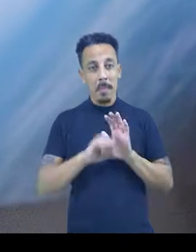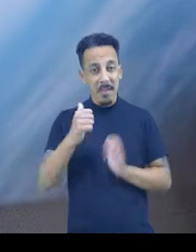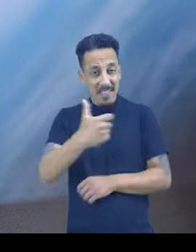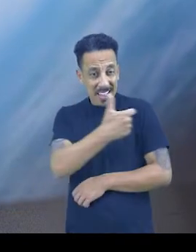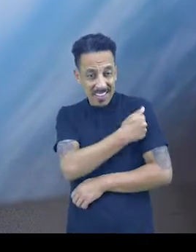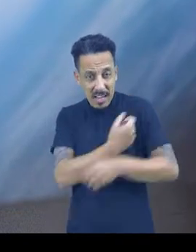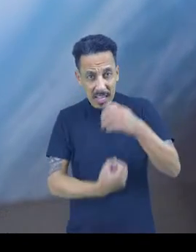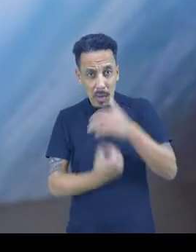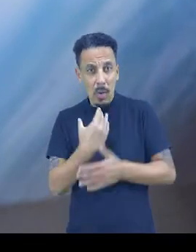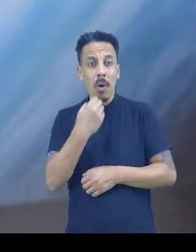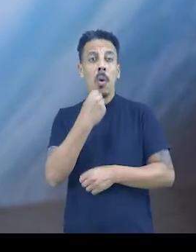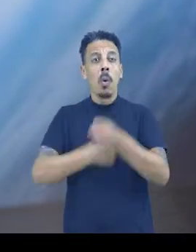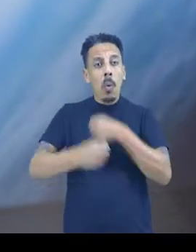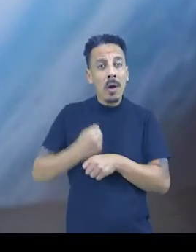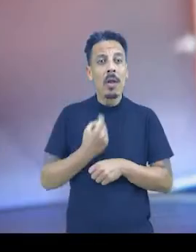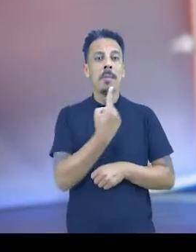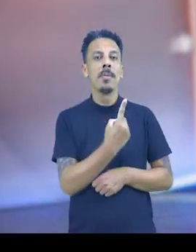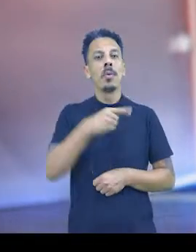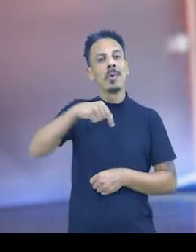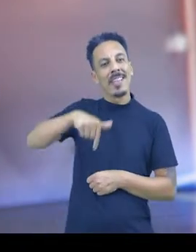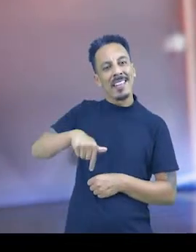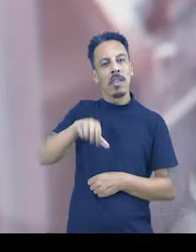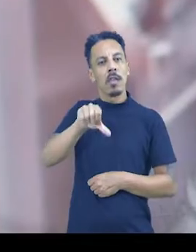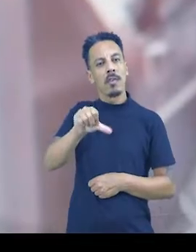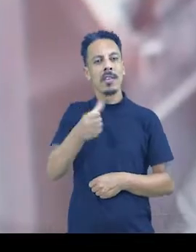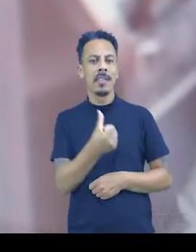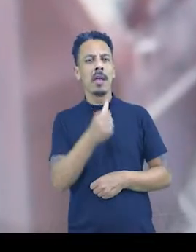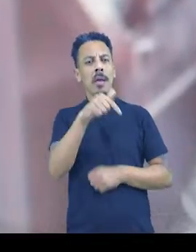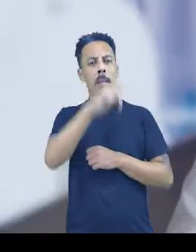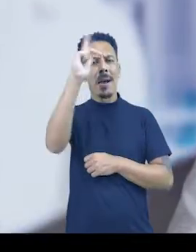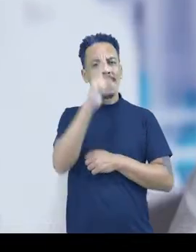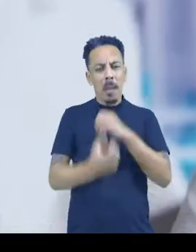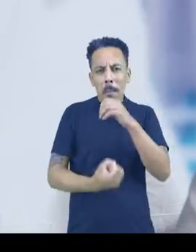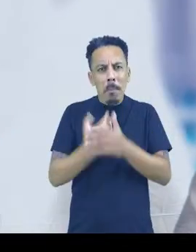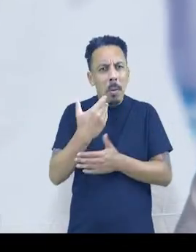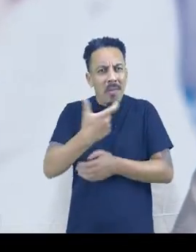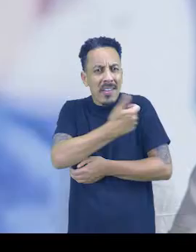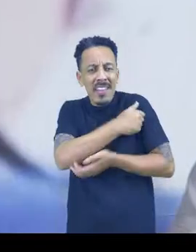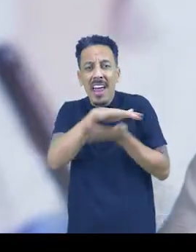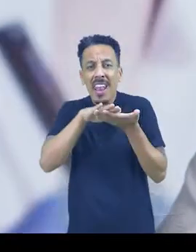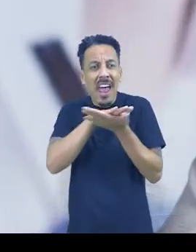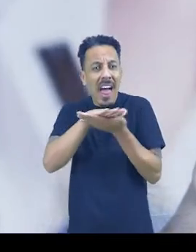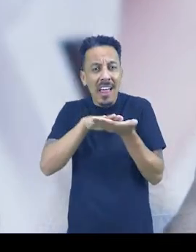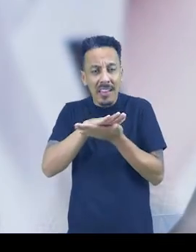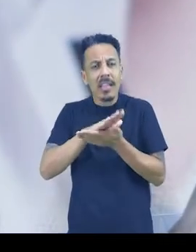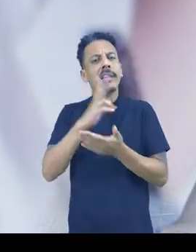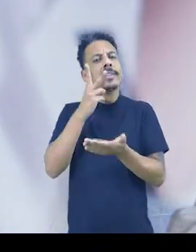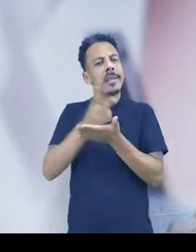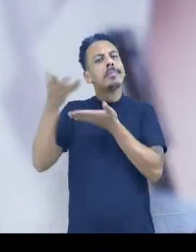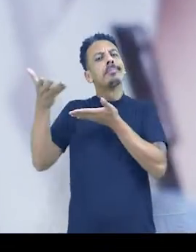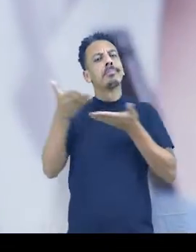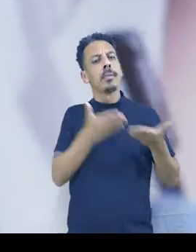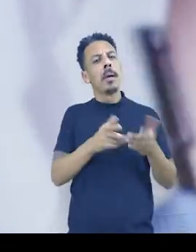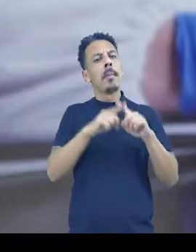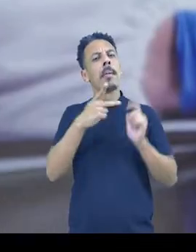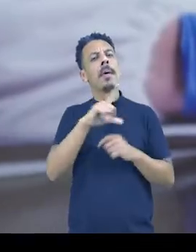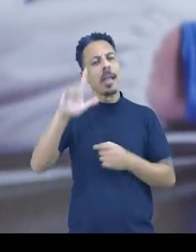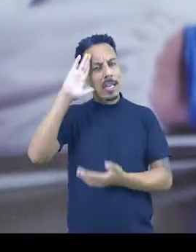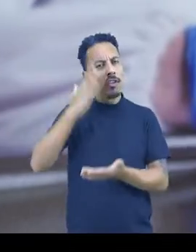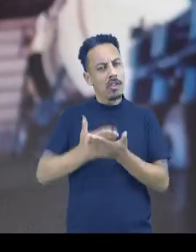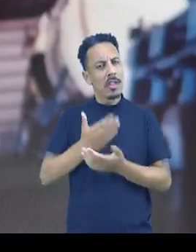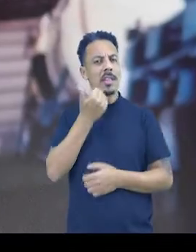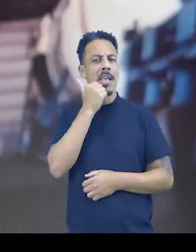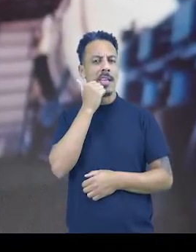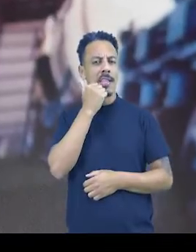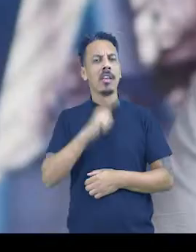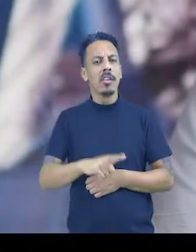A primeira vacina do mundo foi criada em 1796. De lá pra cá, o Brasil nunca desenvolveu nenhuma vacina humana. Sempre importamos, mas o